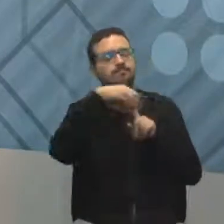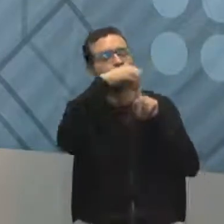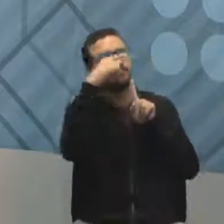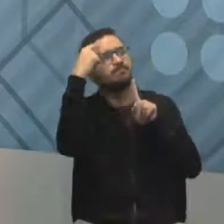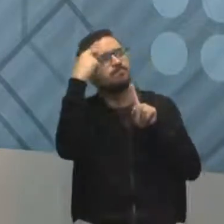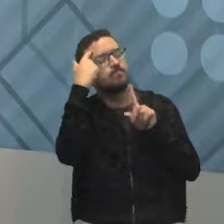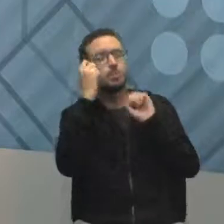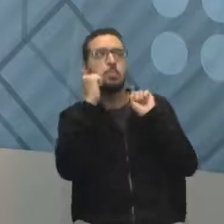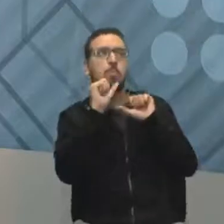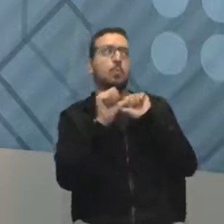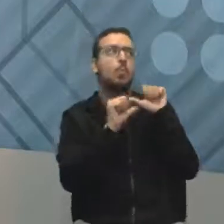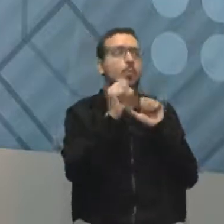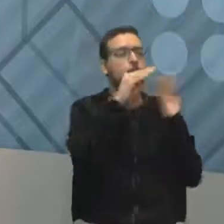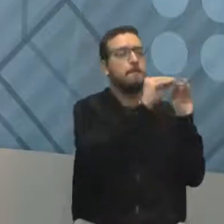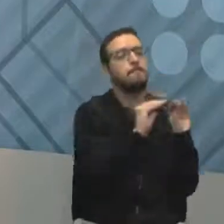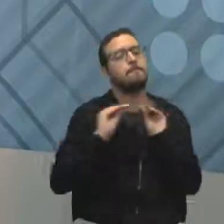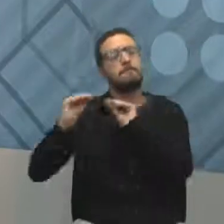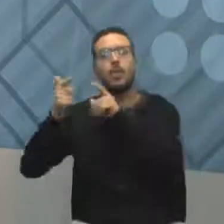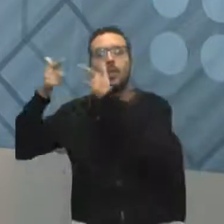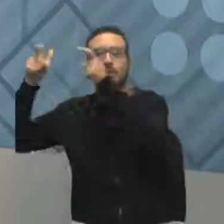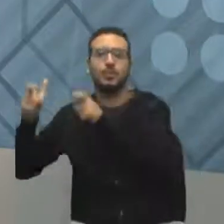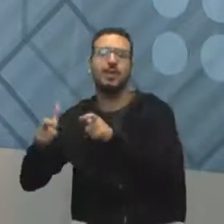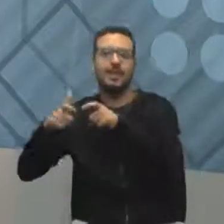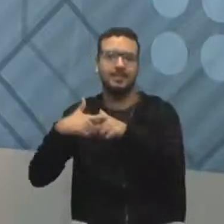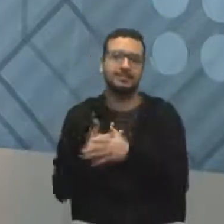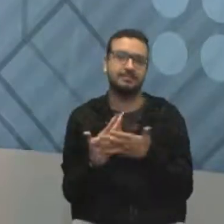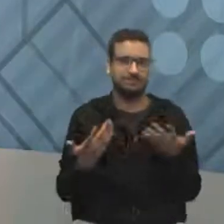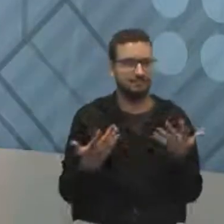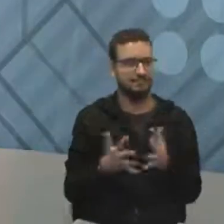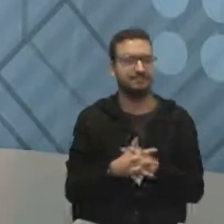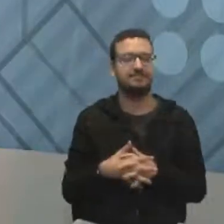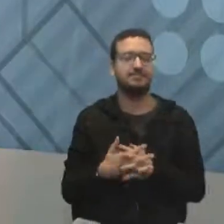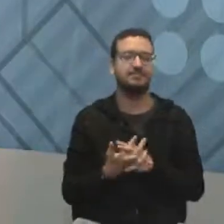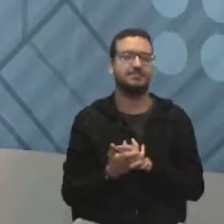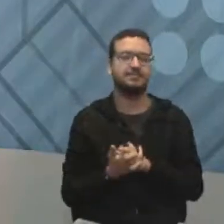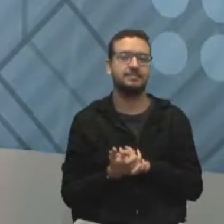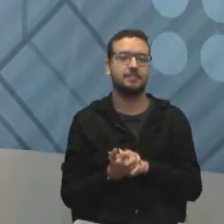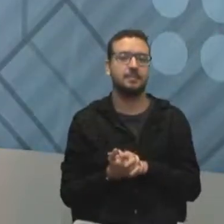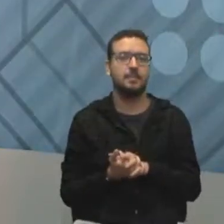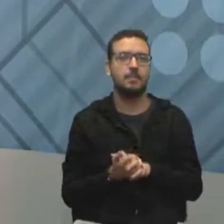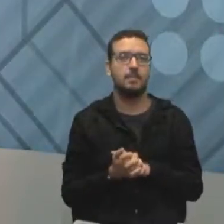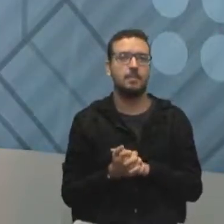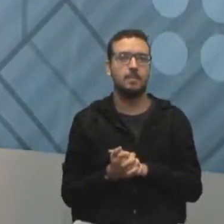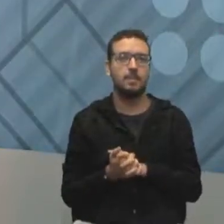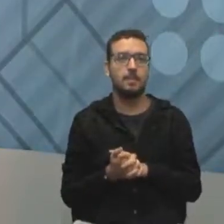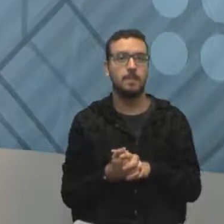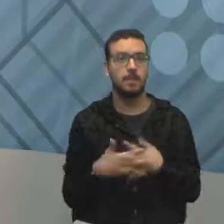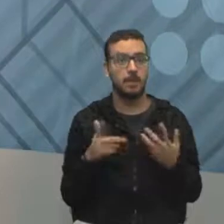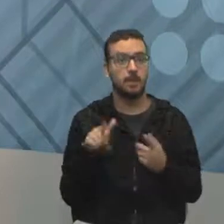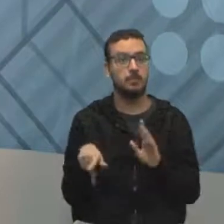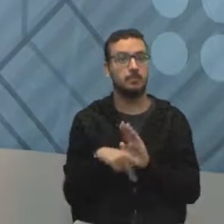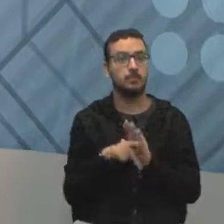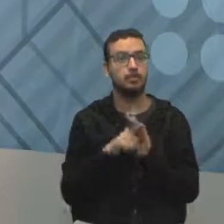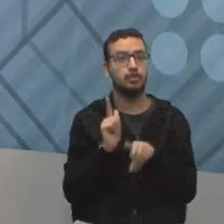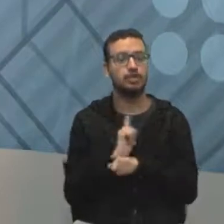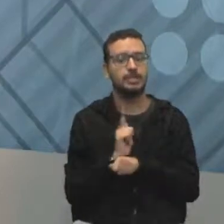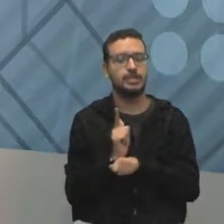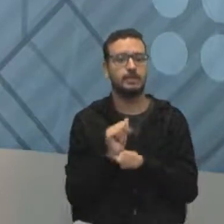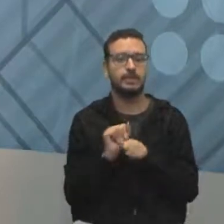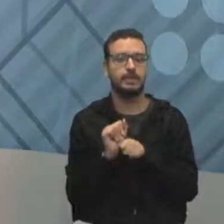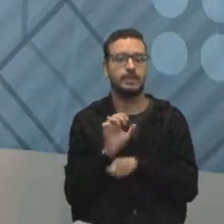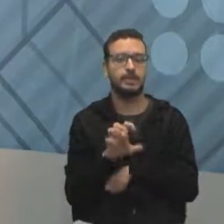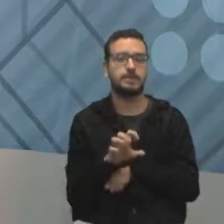ao invés disso. Vai todo mundo ficar muito melhor com esse seu trabalho novo, nesse novo lugar. Aí é o gestor de projetos